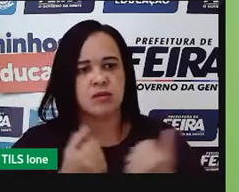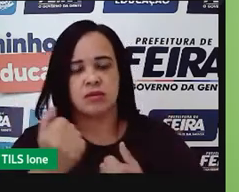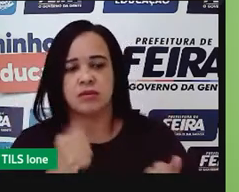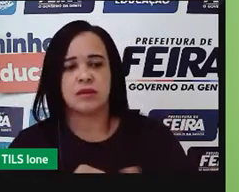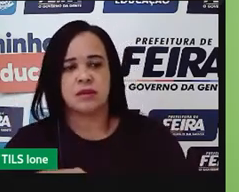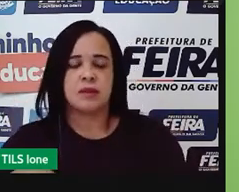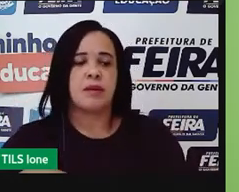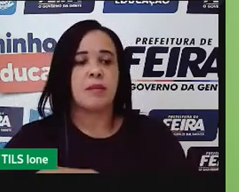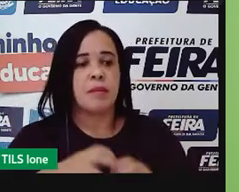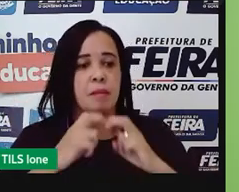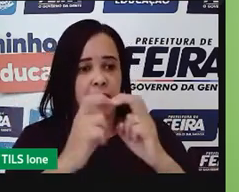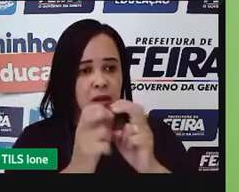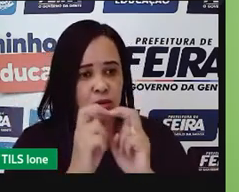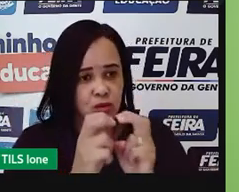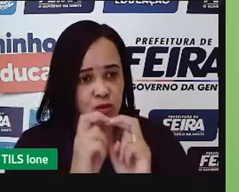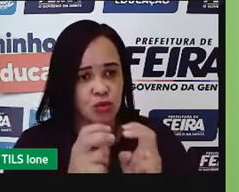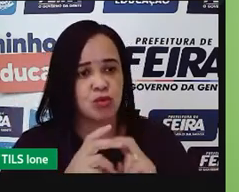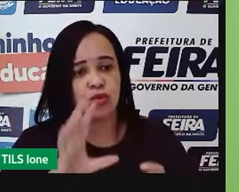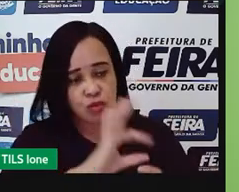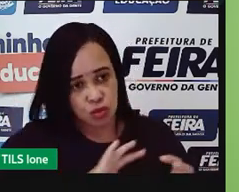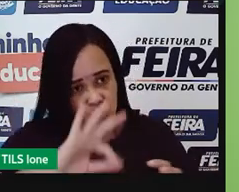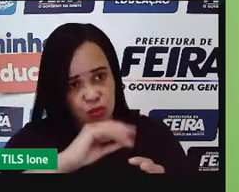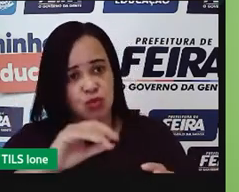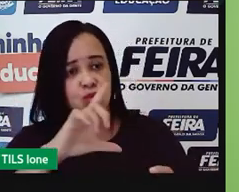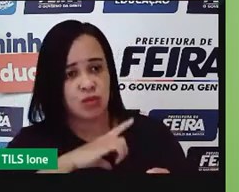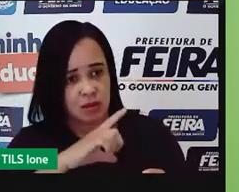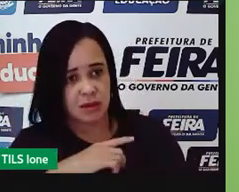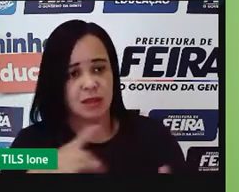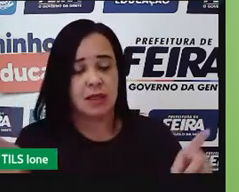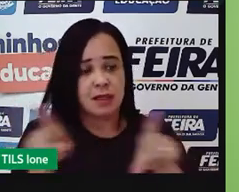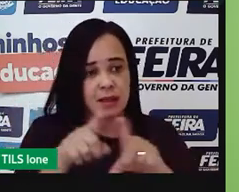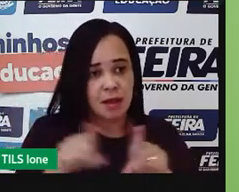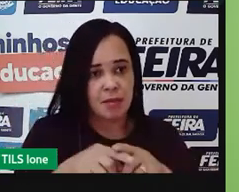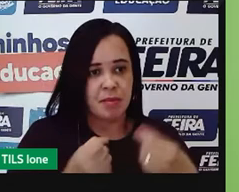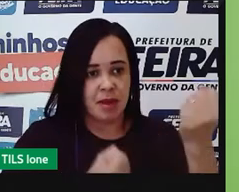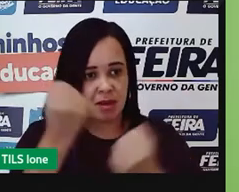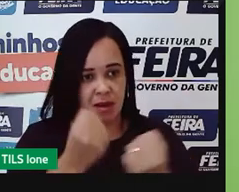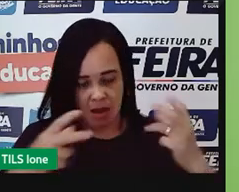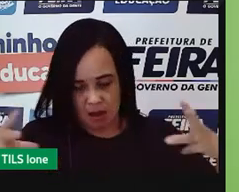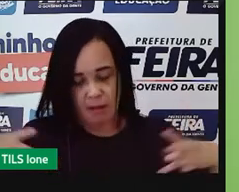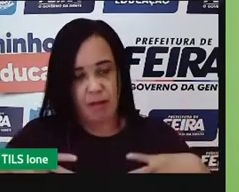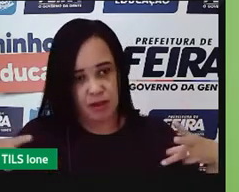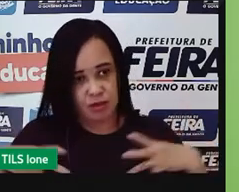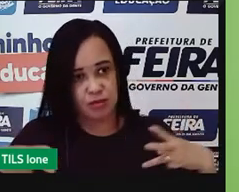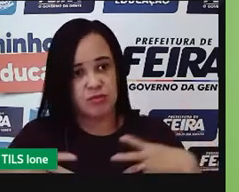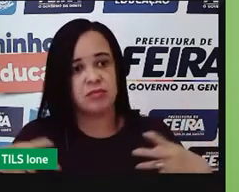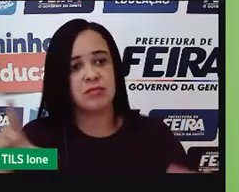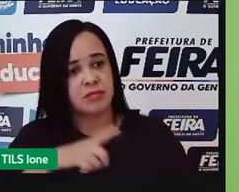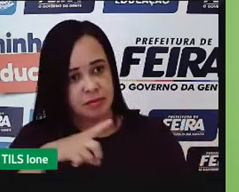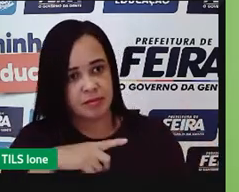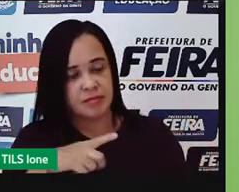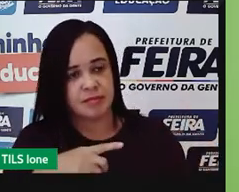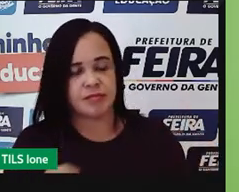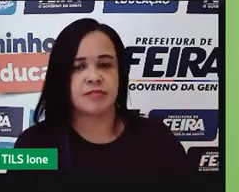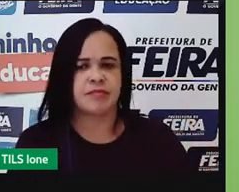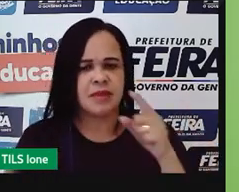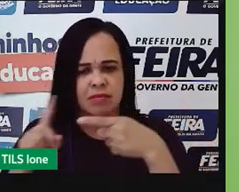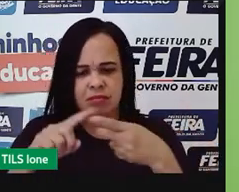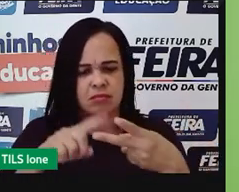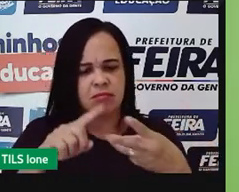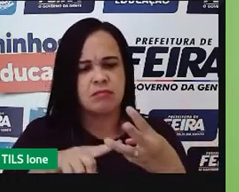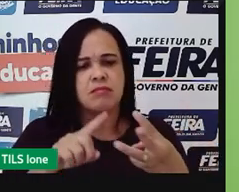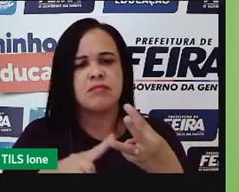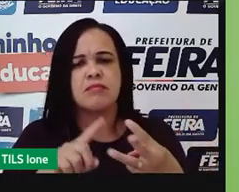metrôs, os transportes particulares, individuais, tudo aí que a gente tá. Então, esse setor aqui,